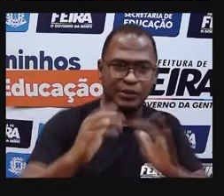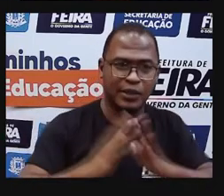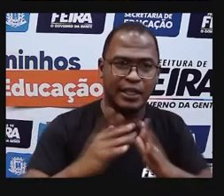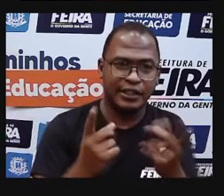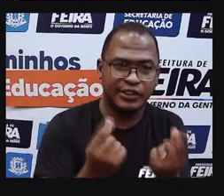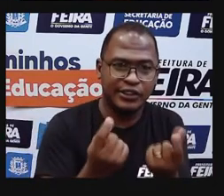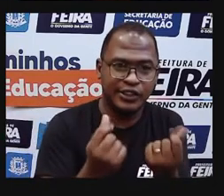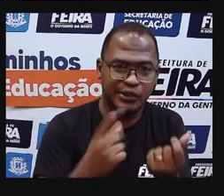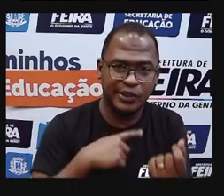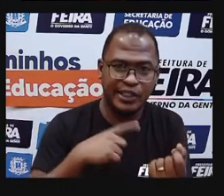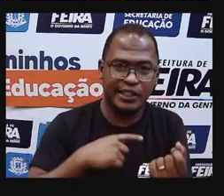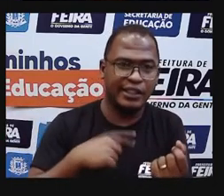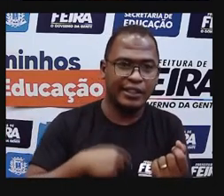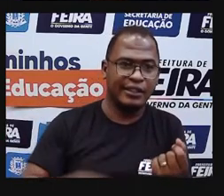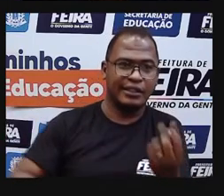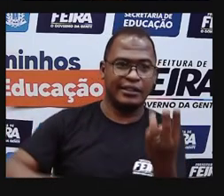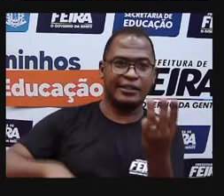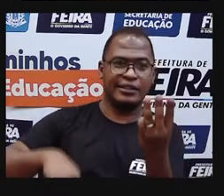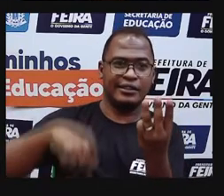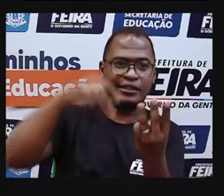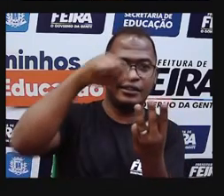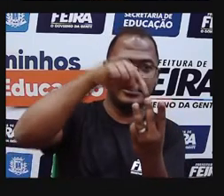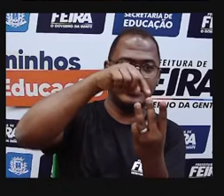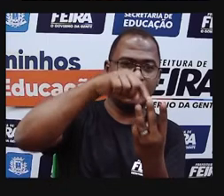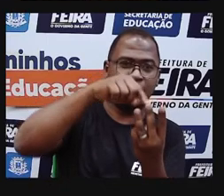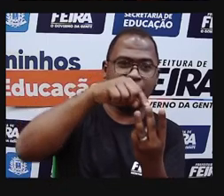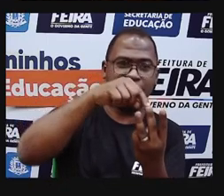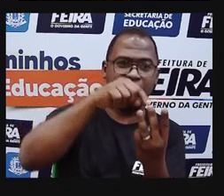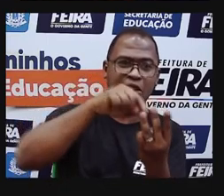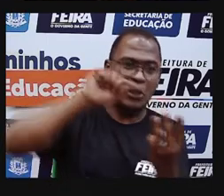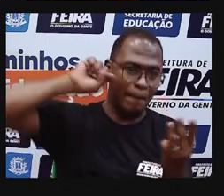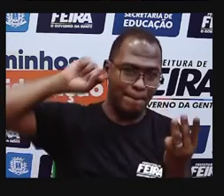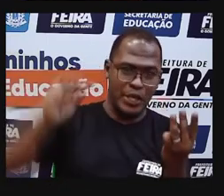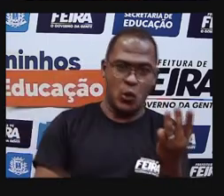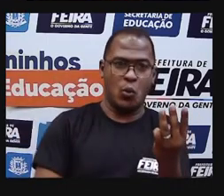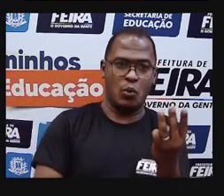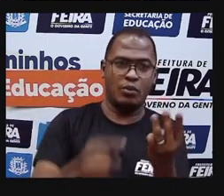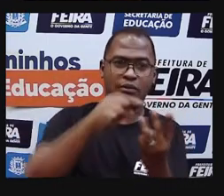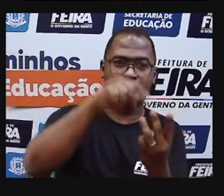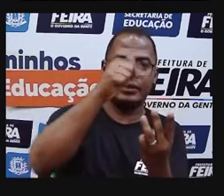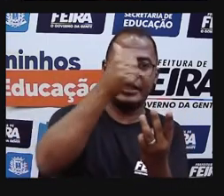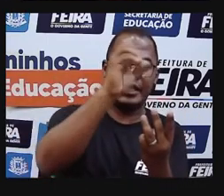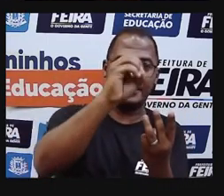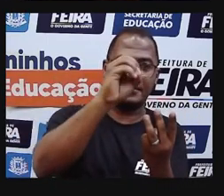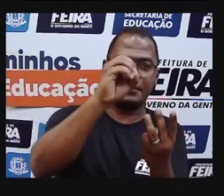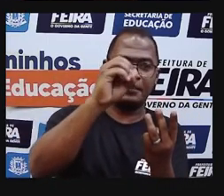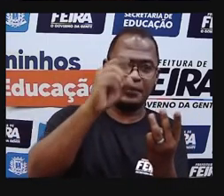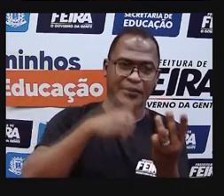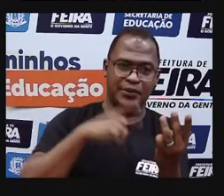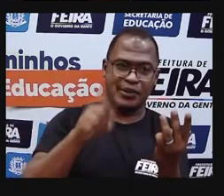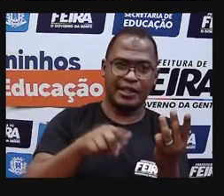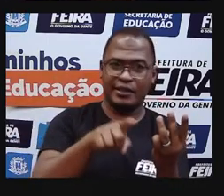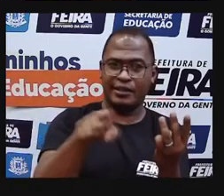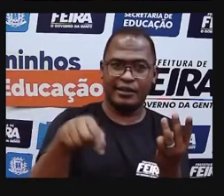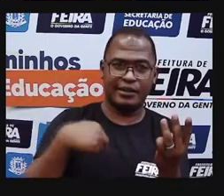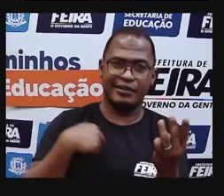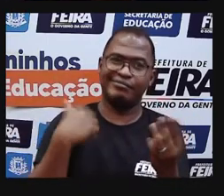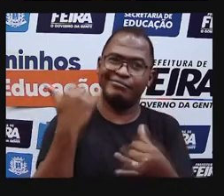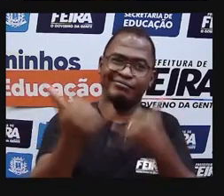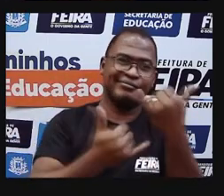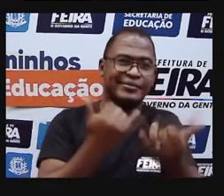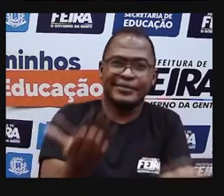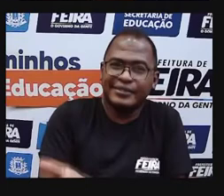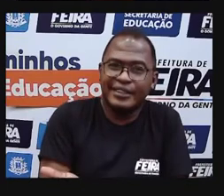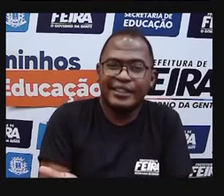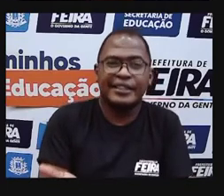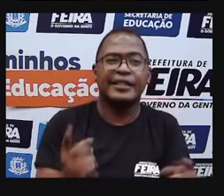dezena de milhar? E a centena de milhar? Então, gente, brincadeiras à parte, vamos lá? A gente vê aqui,